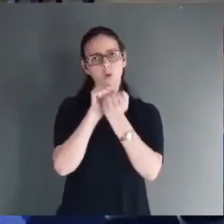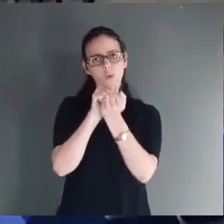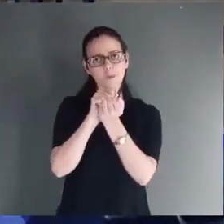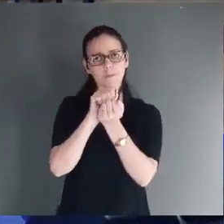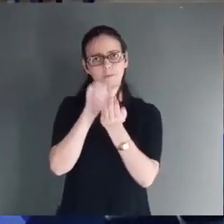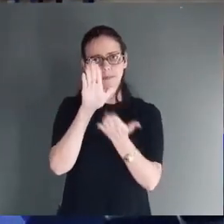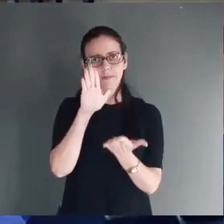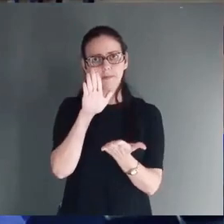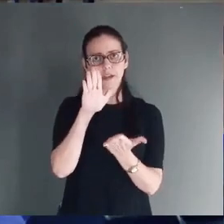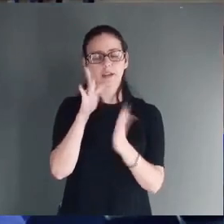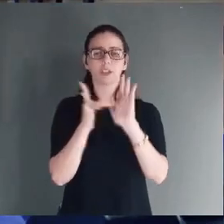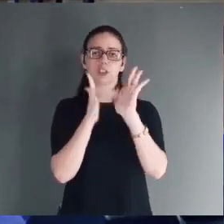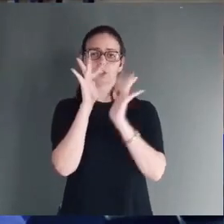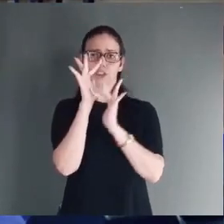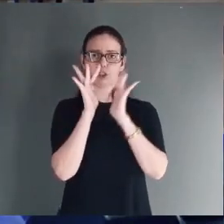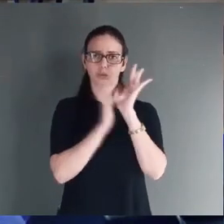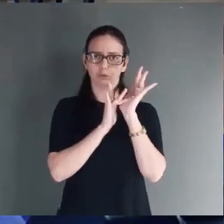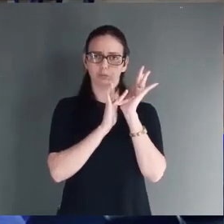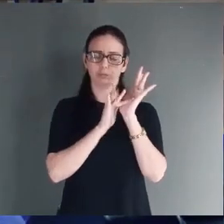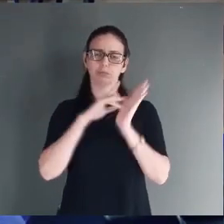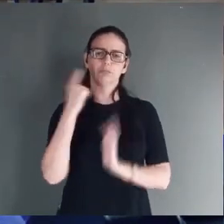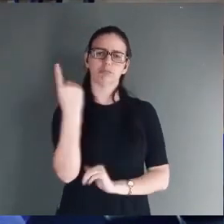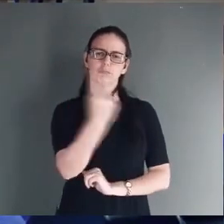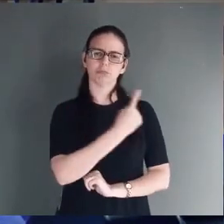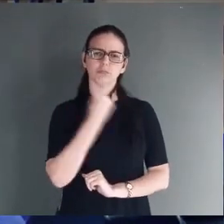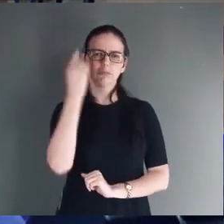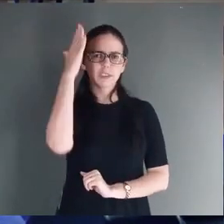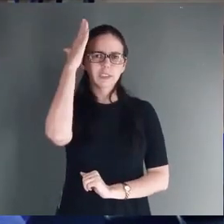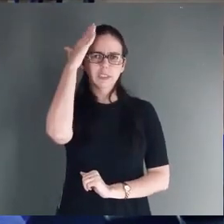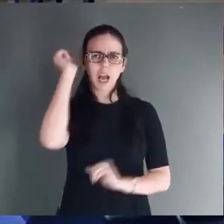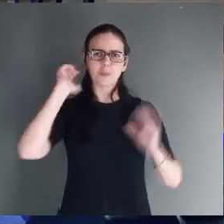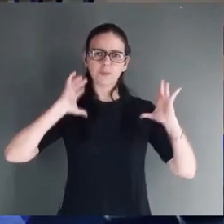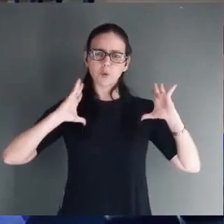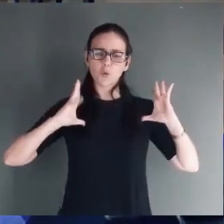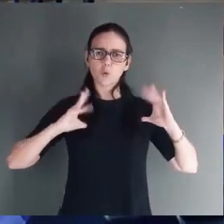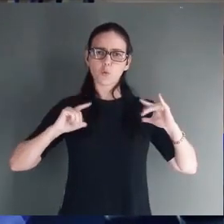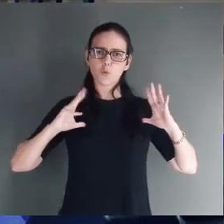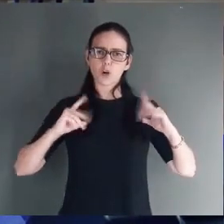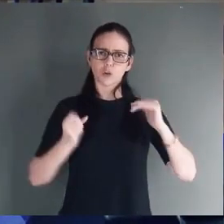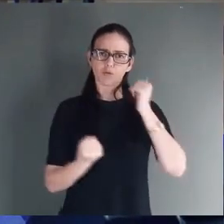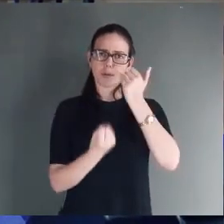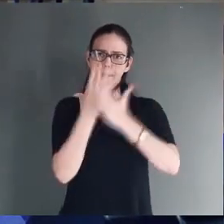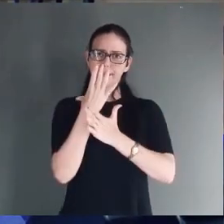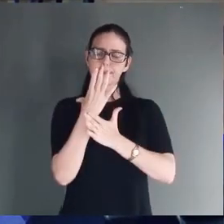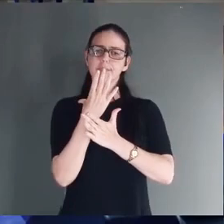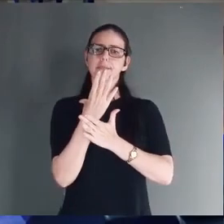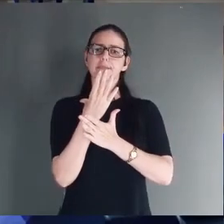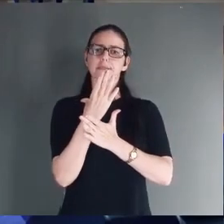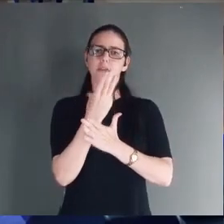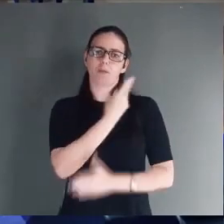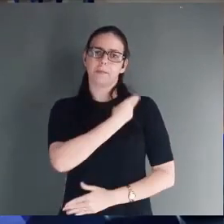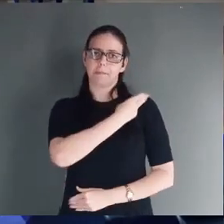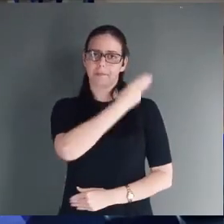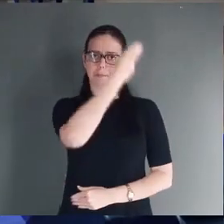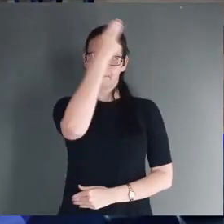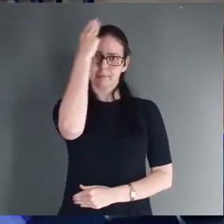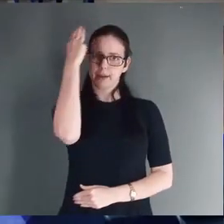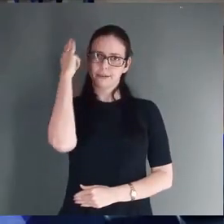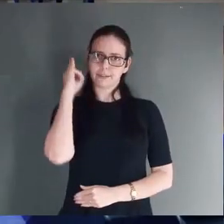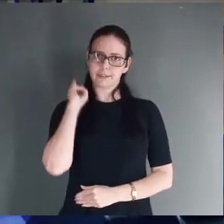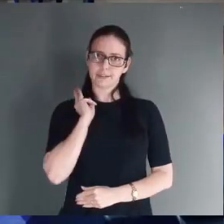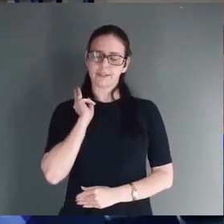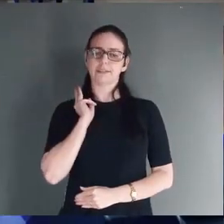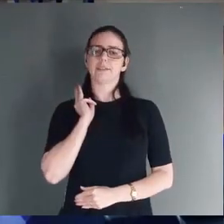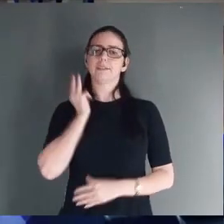de Jesus, sabemos que o anjo apareceu, a Maria, dizendo